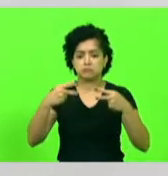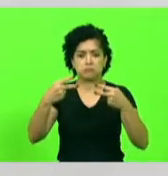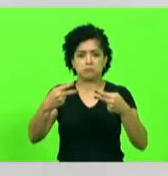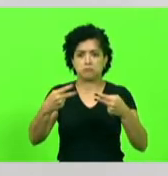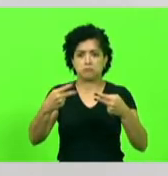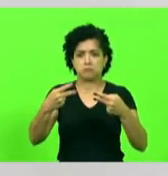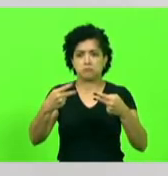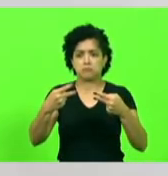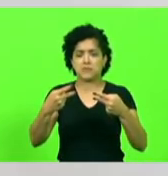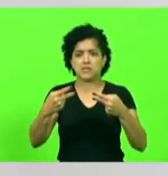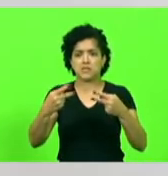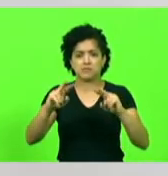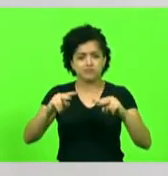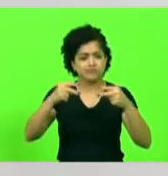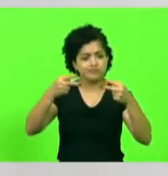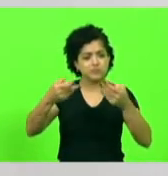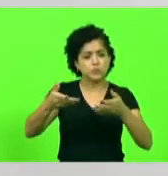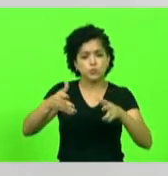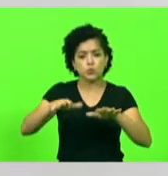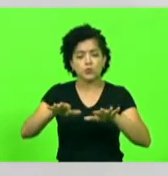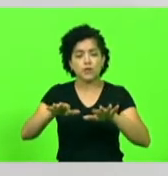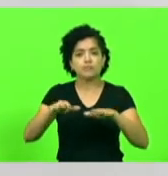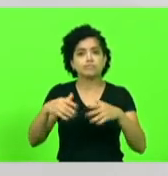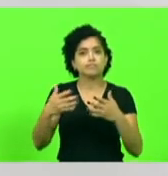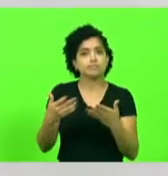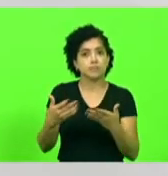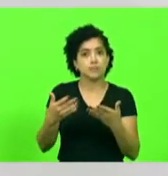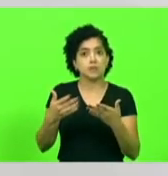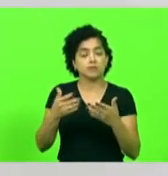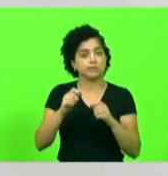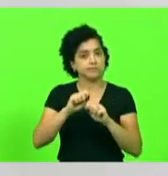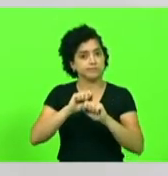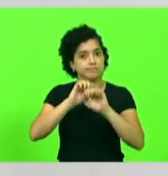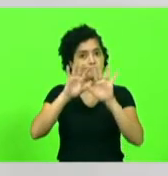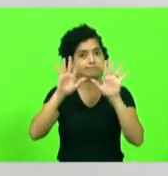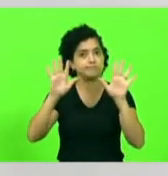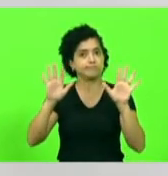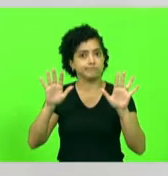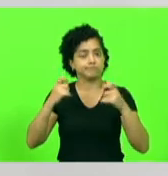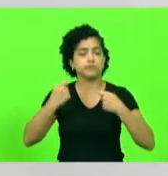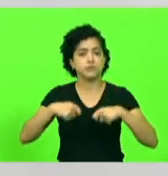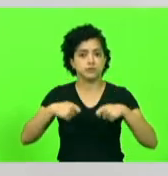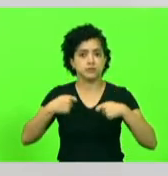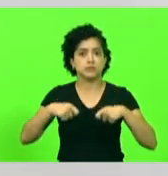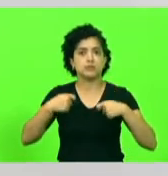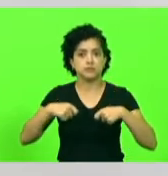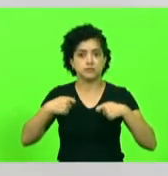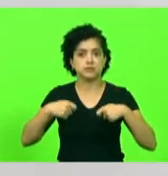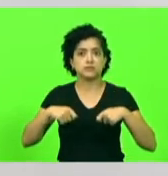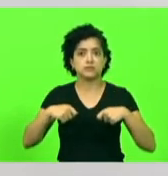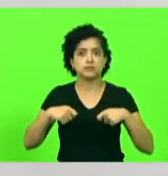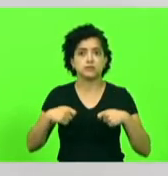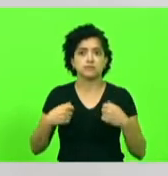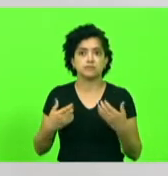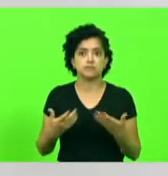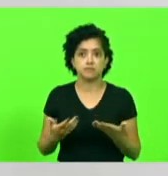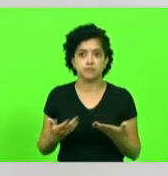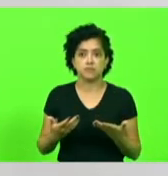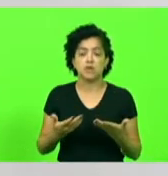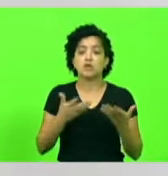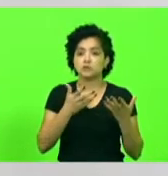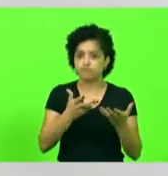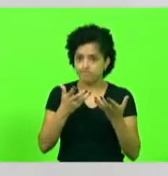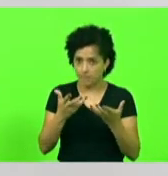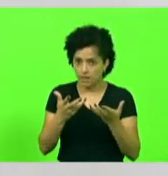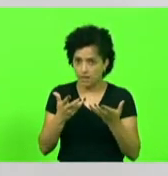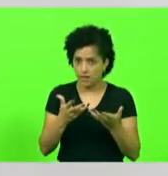-108, ela precisa ser esclarecida aqui. Precisa ser esclarecida. Nós queremos